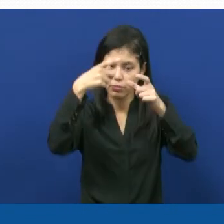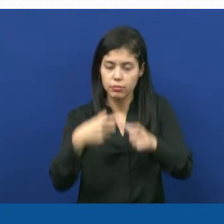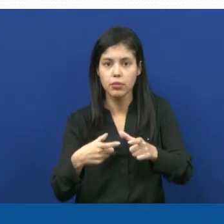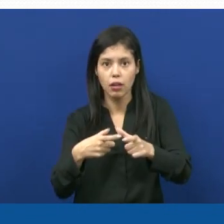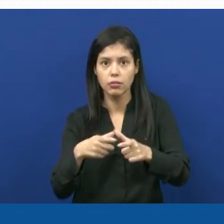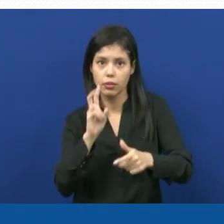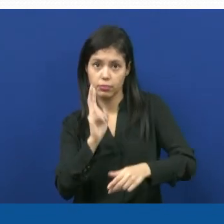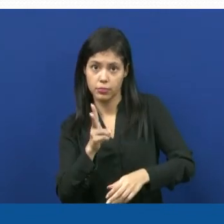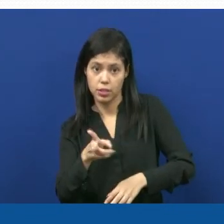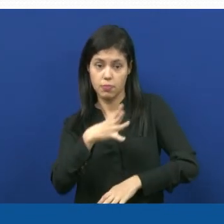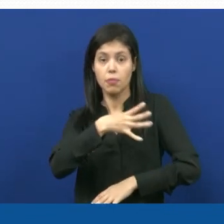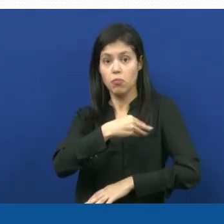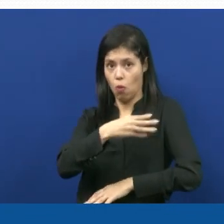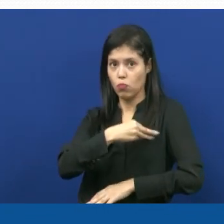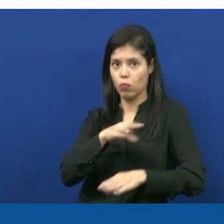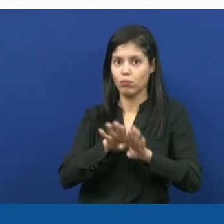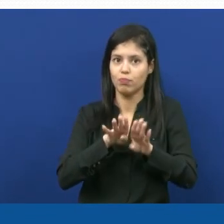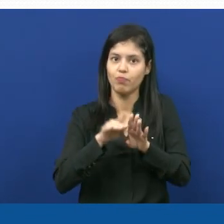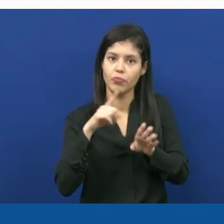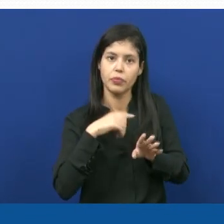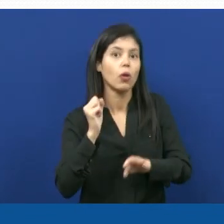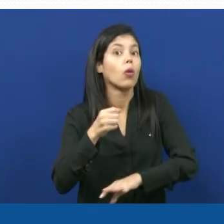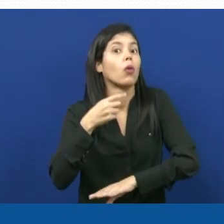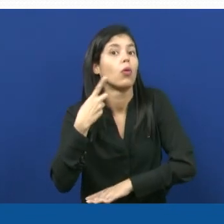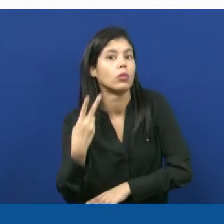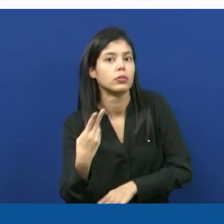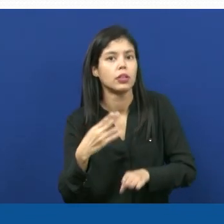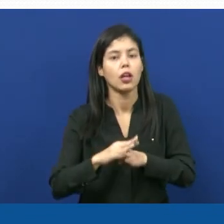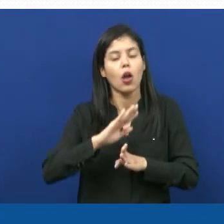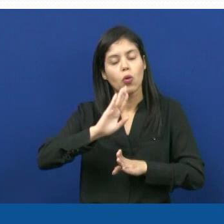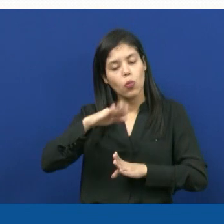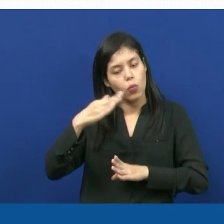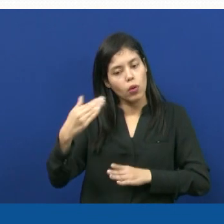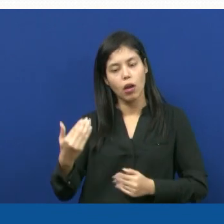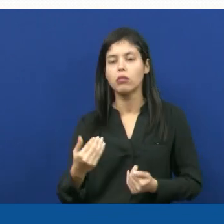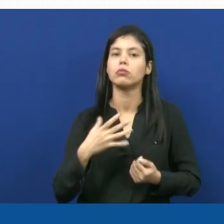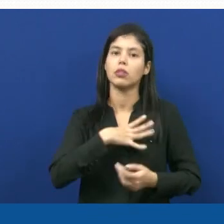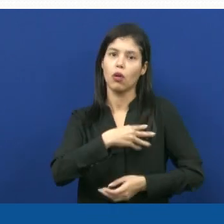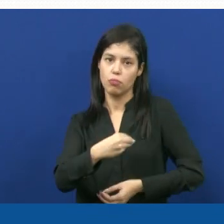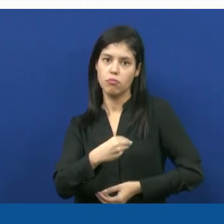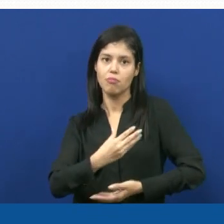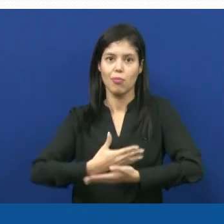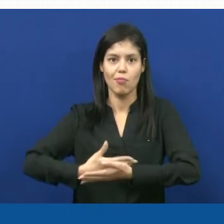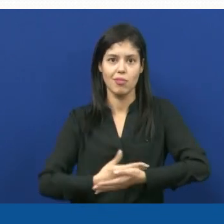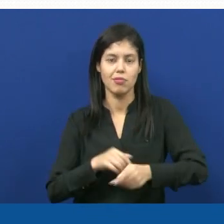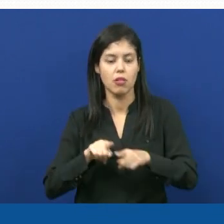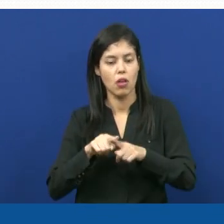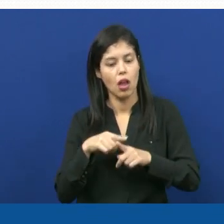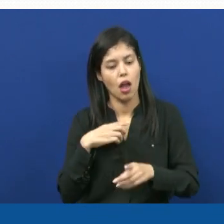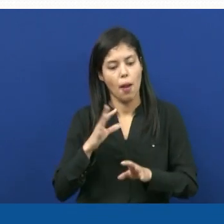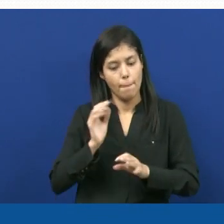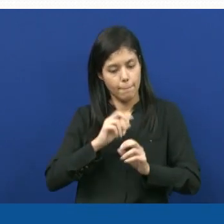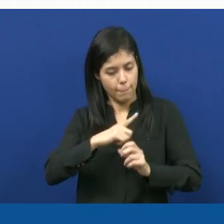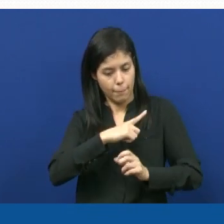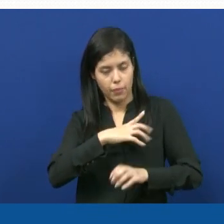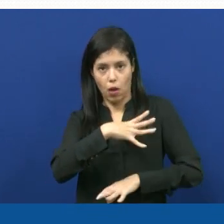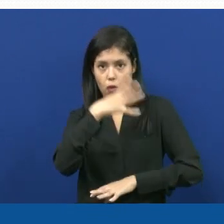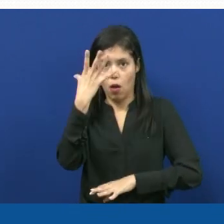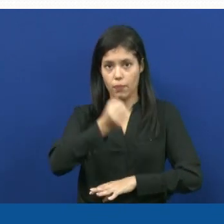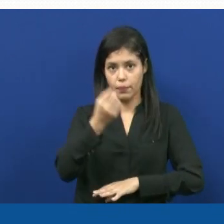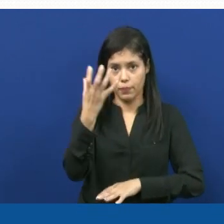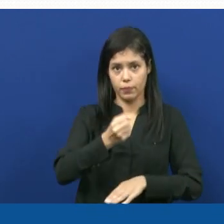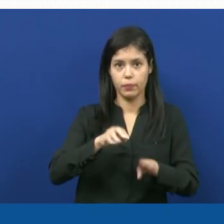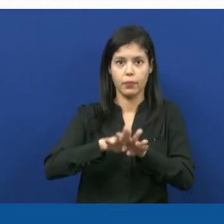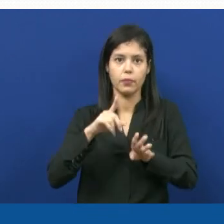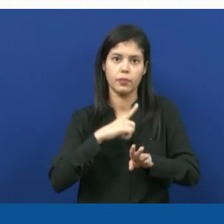dois são mamíferos, ou seja, durante a fase ali de filhote, a mãe irá produzir leite e